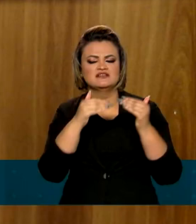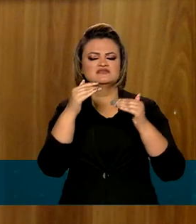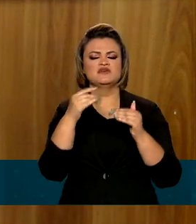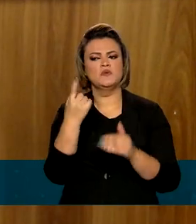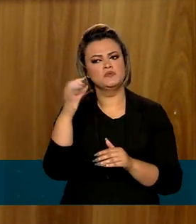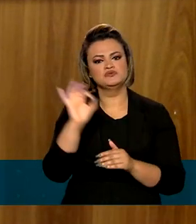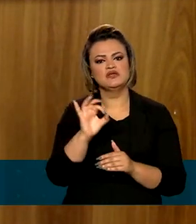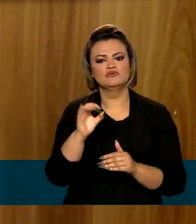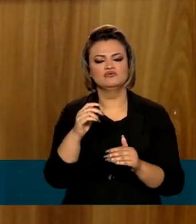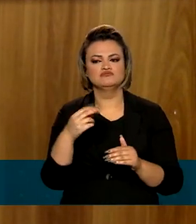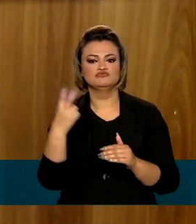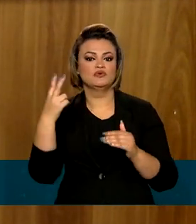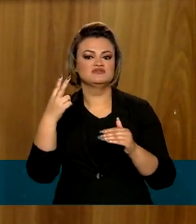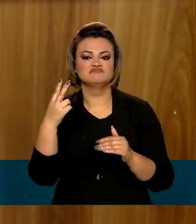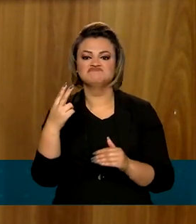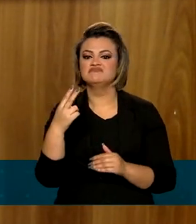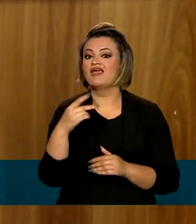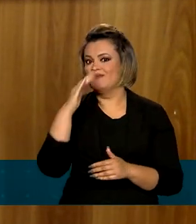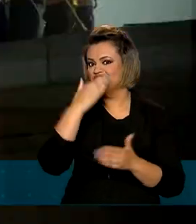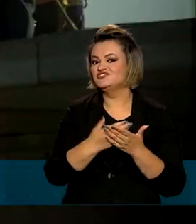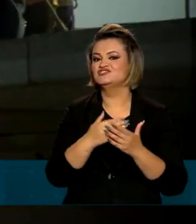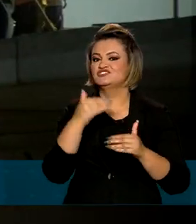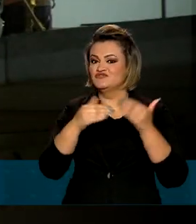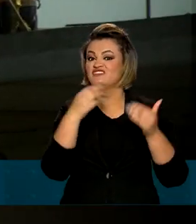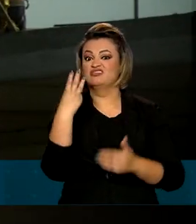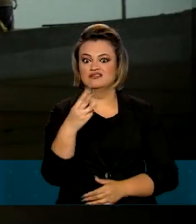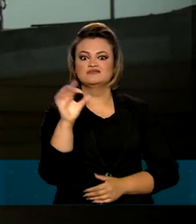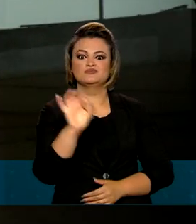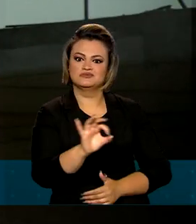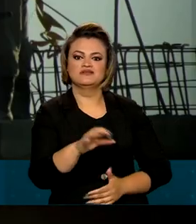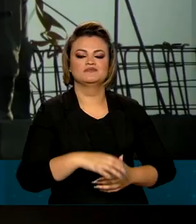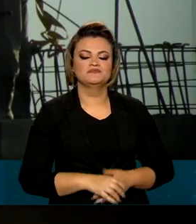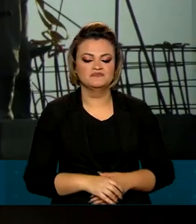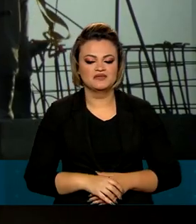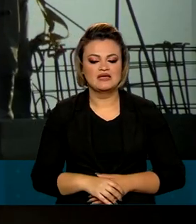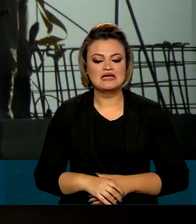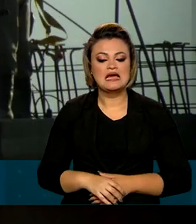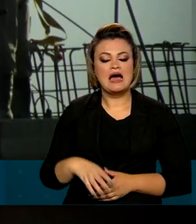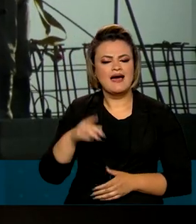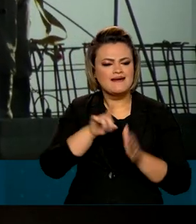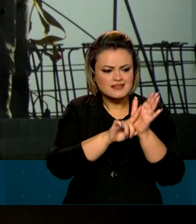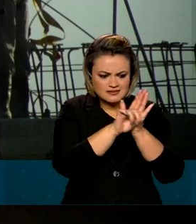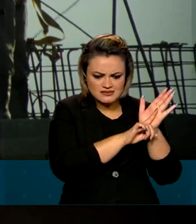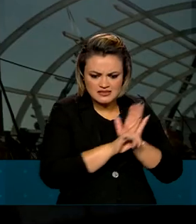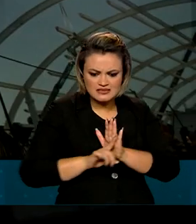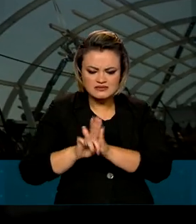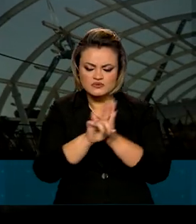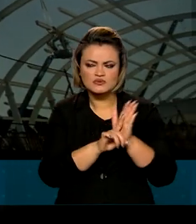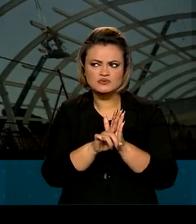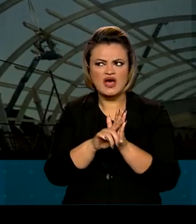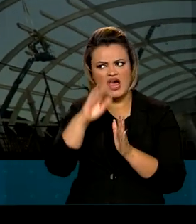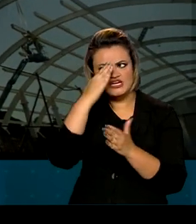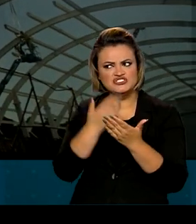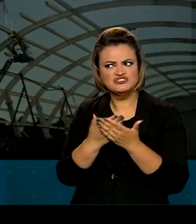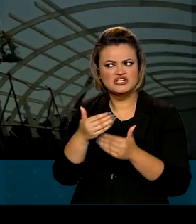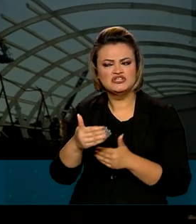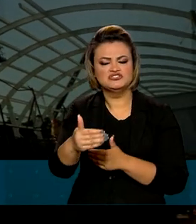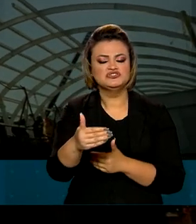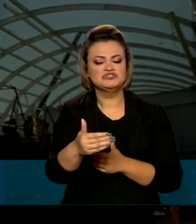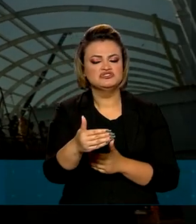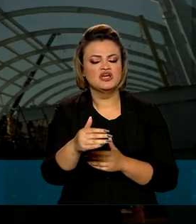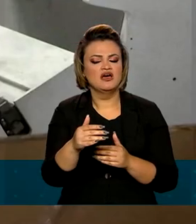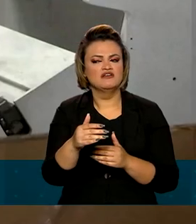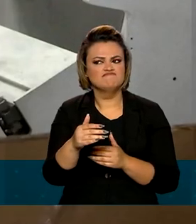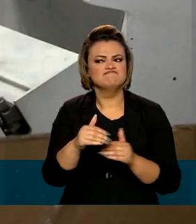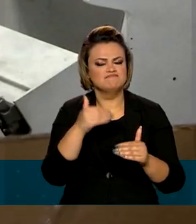,7%. Eu acho que nós vamos chegar a 3% este ano. Como a revisão, as novas previsões apresentam perspectivas opostas.